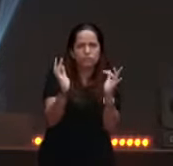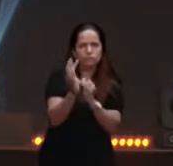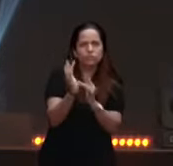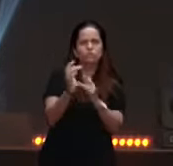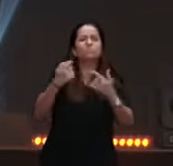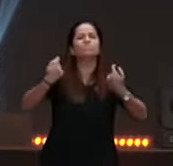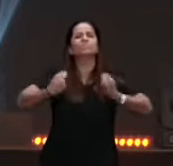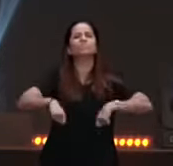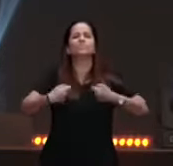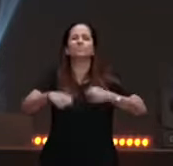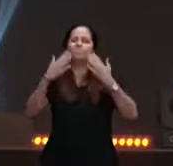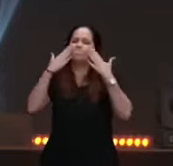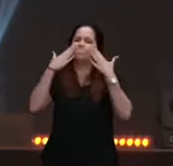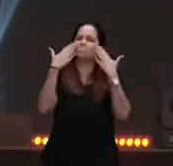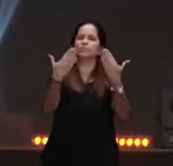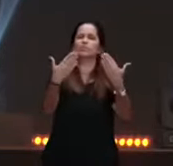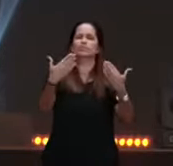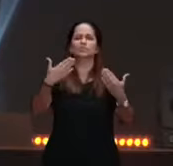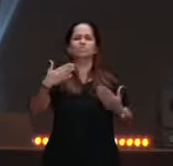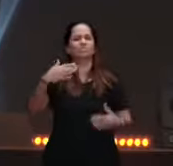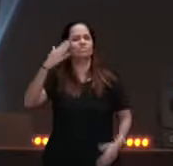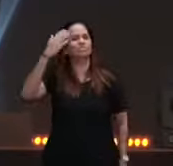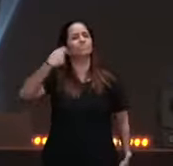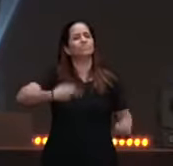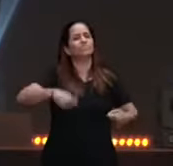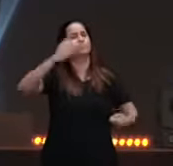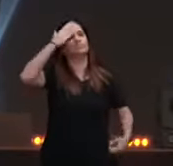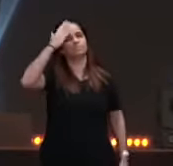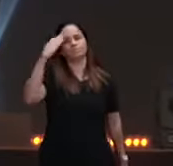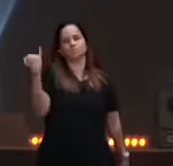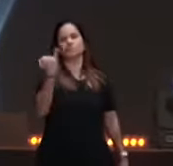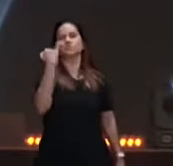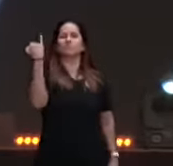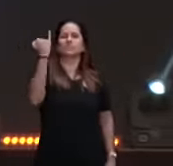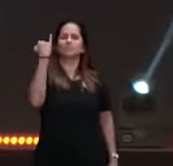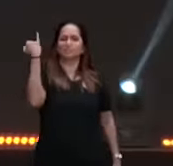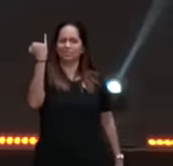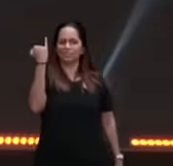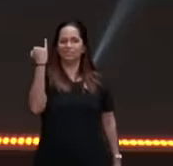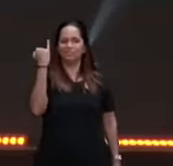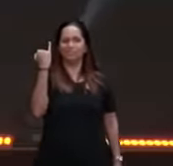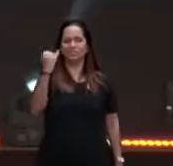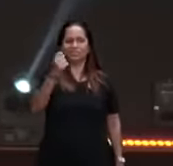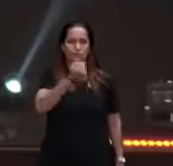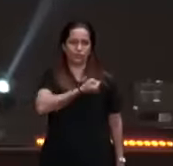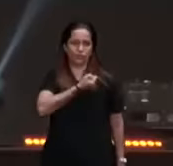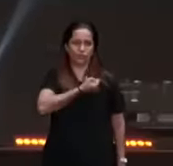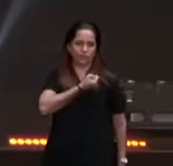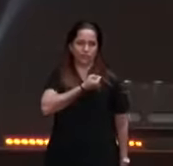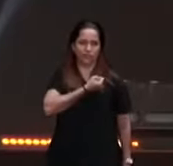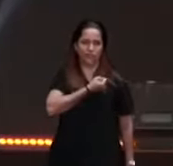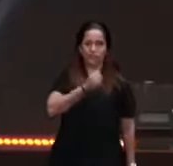quando se fala de Jesus, do reino de Deus, você é, de zero a dez, qual a sua nota?